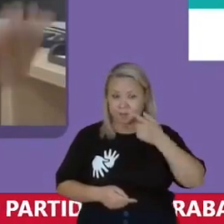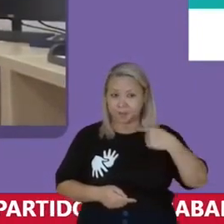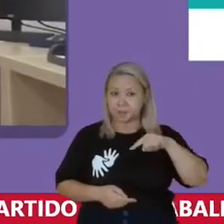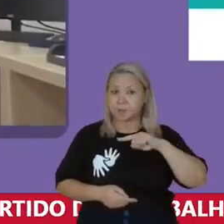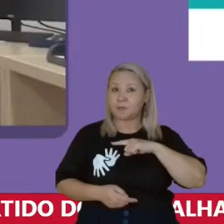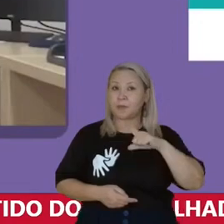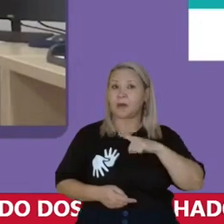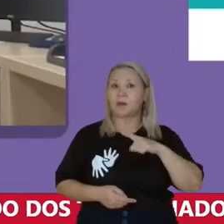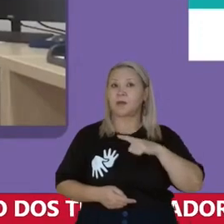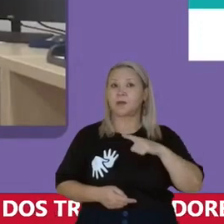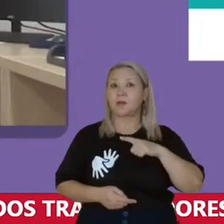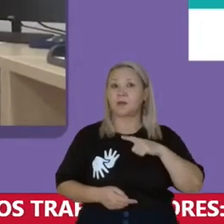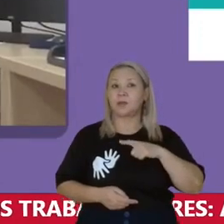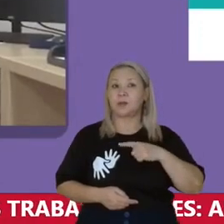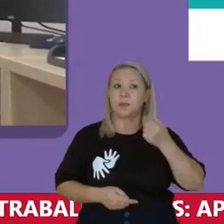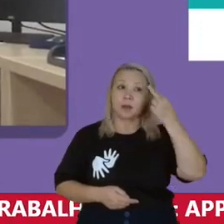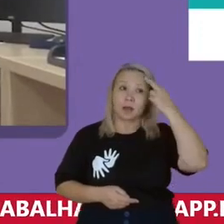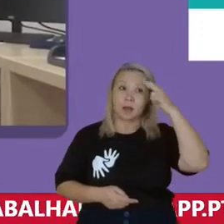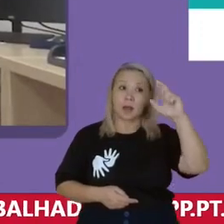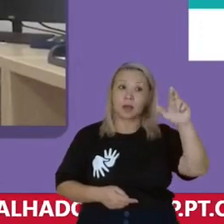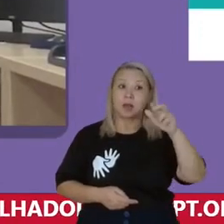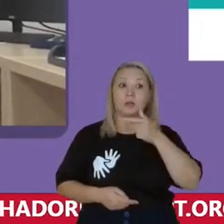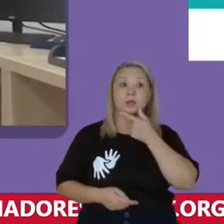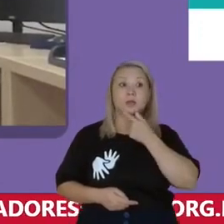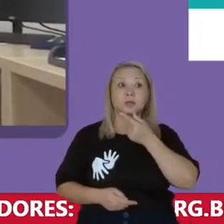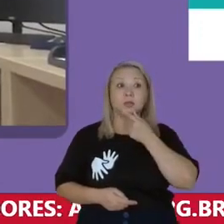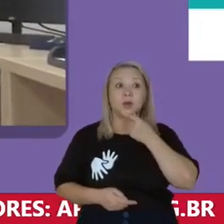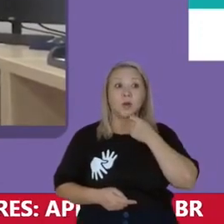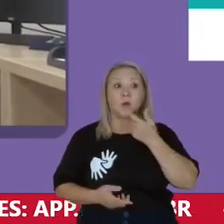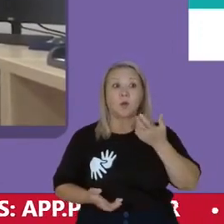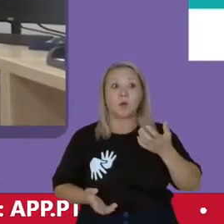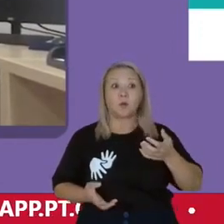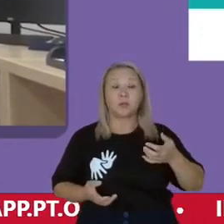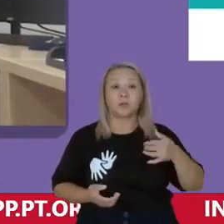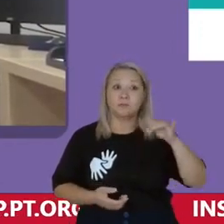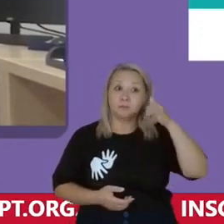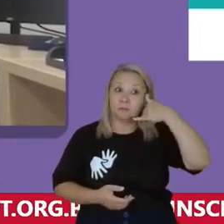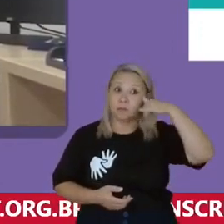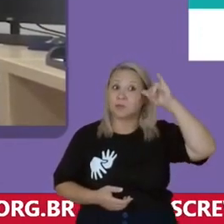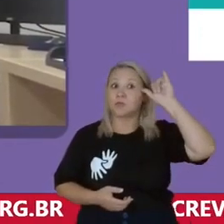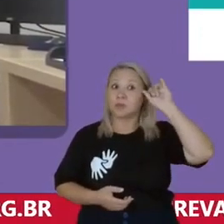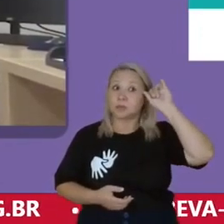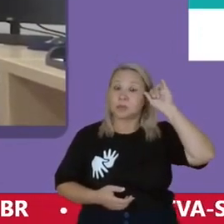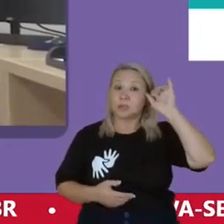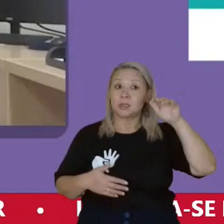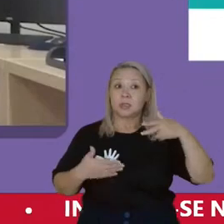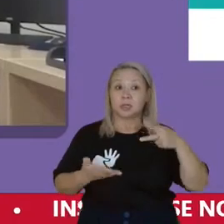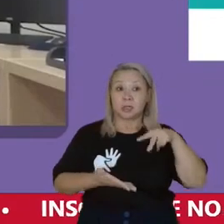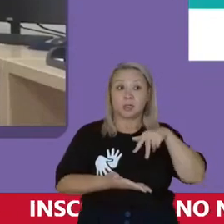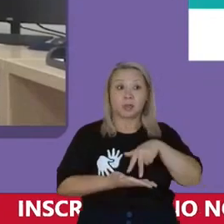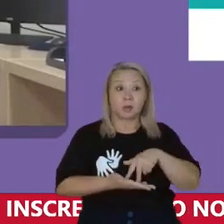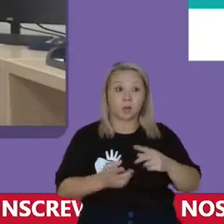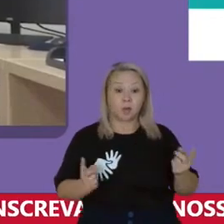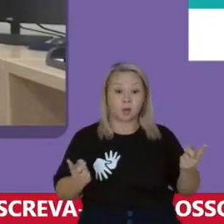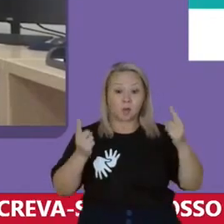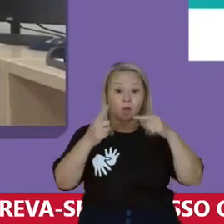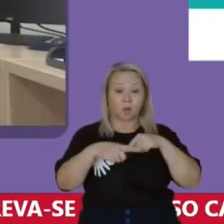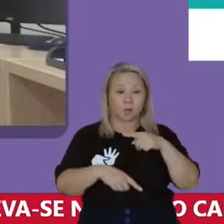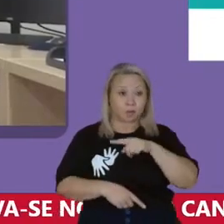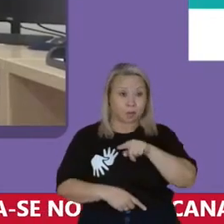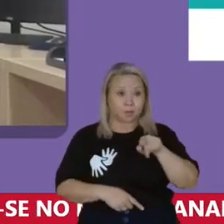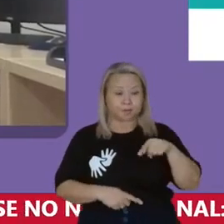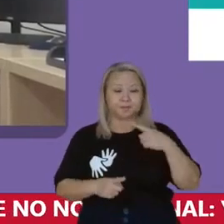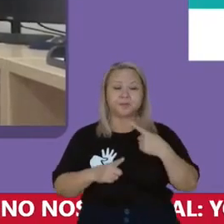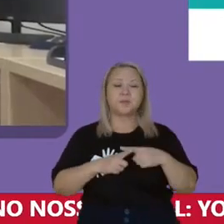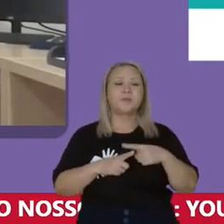temos aqueles senhores de engenho Que se colocam inteiramente contrário a isso E